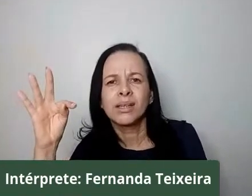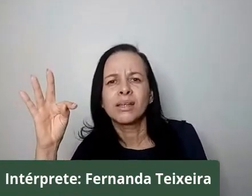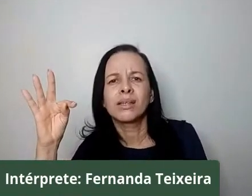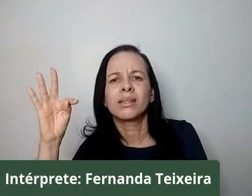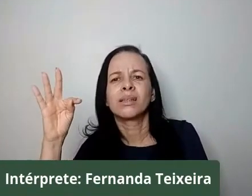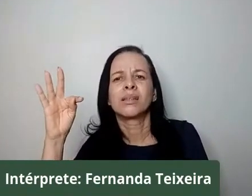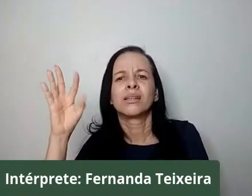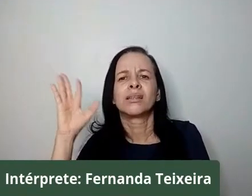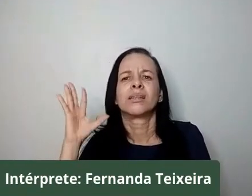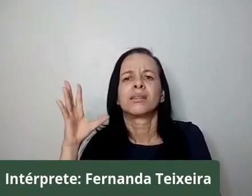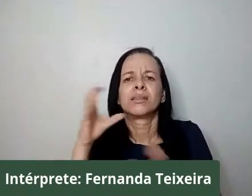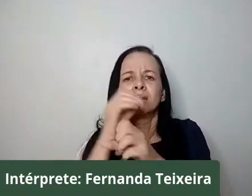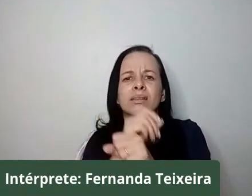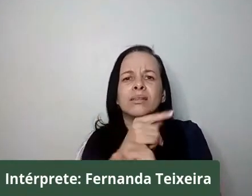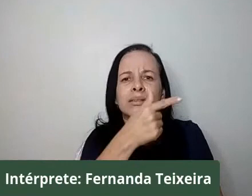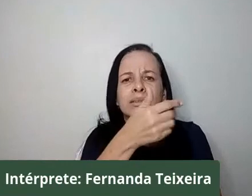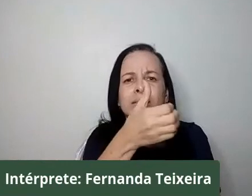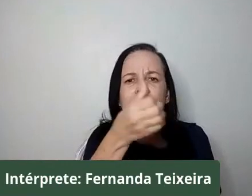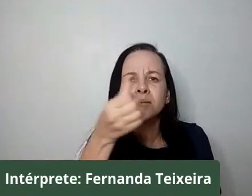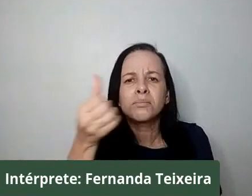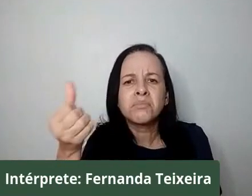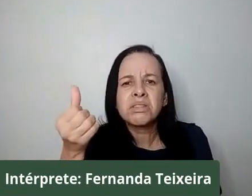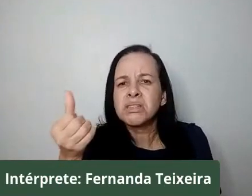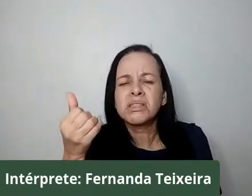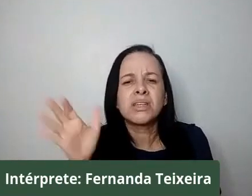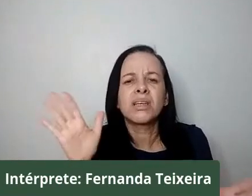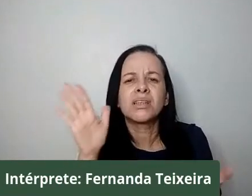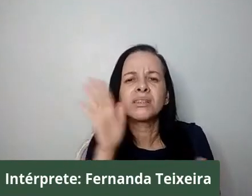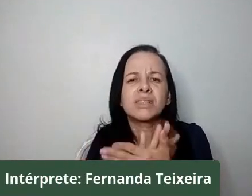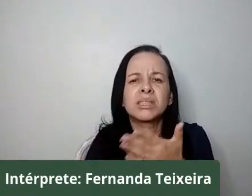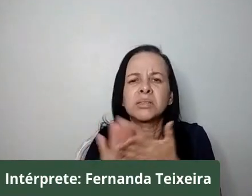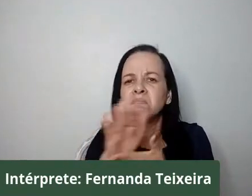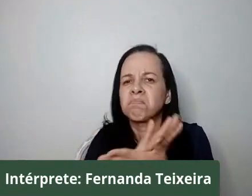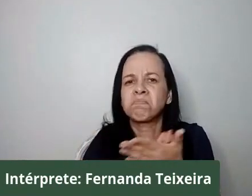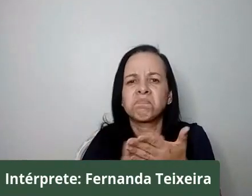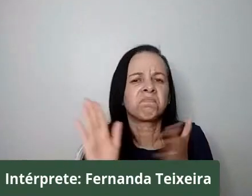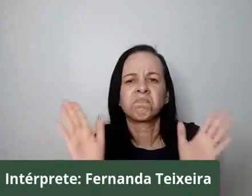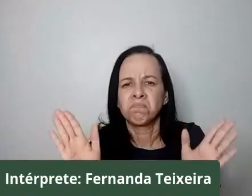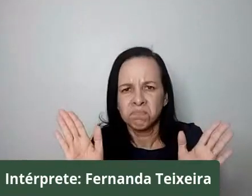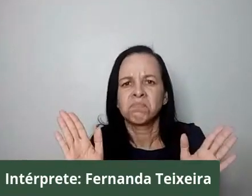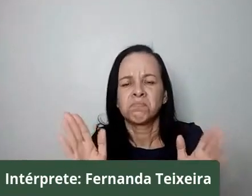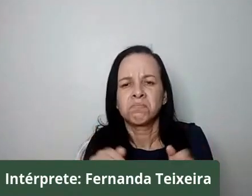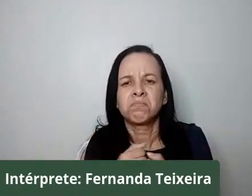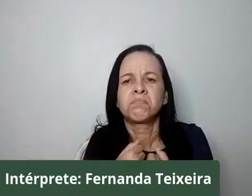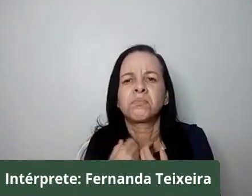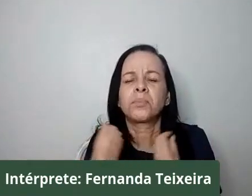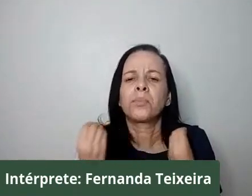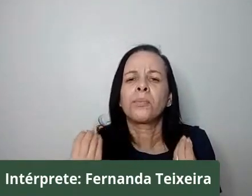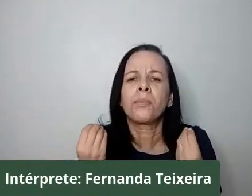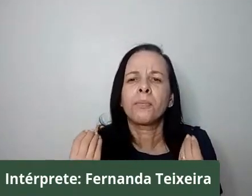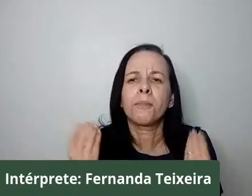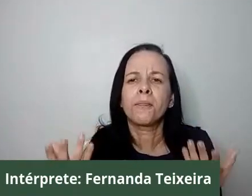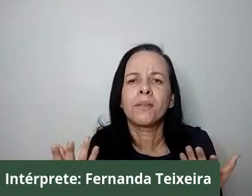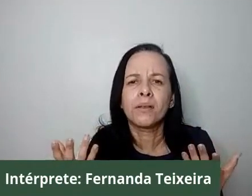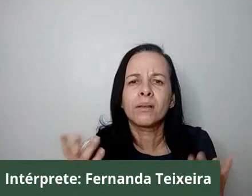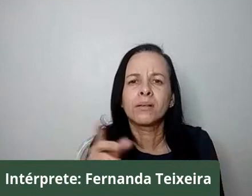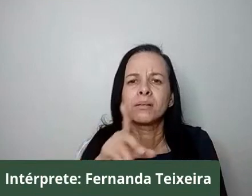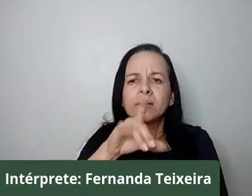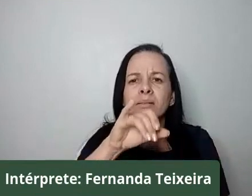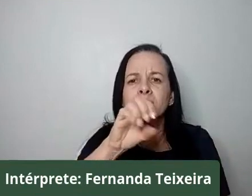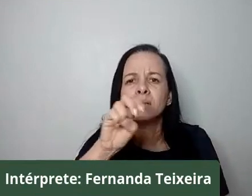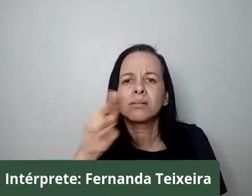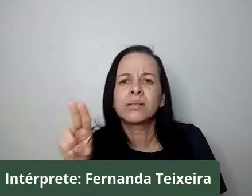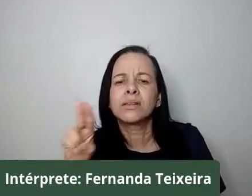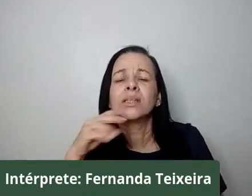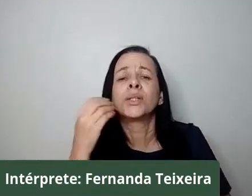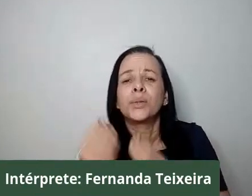governo do estado que poderia ter uma atuação muito mais estruturante. quando o Liu coloca, na verdade, Liu,